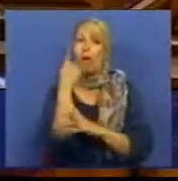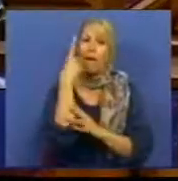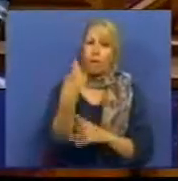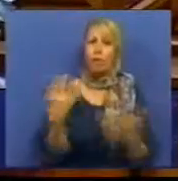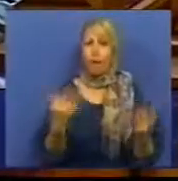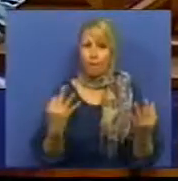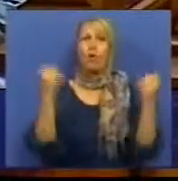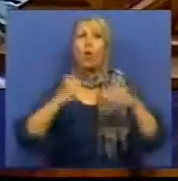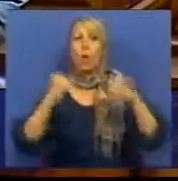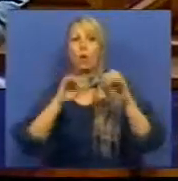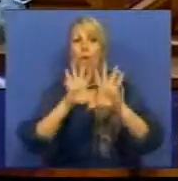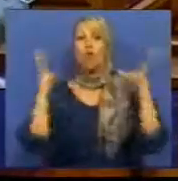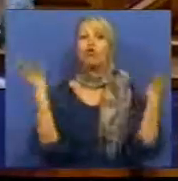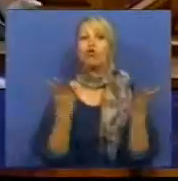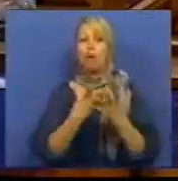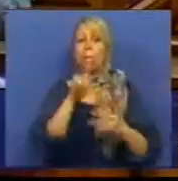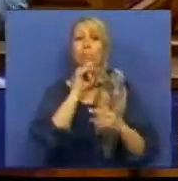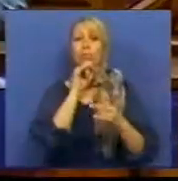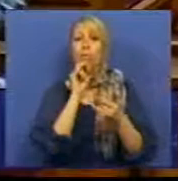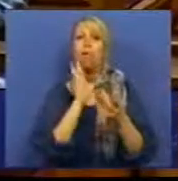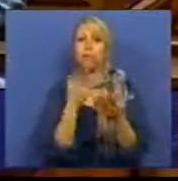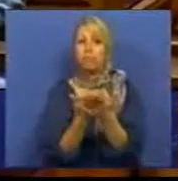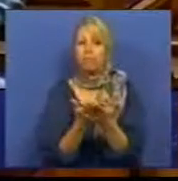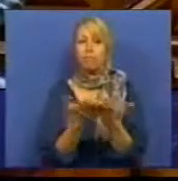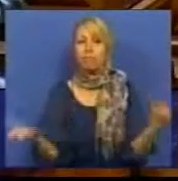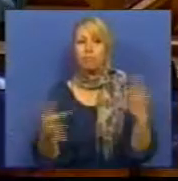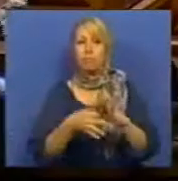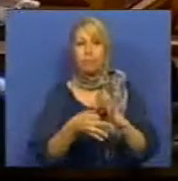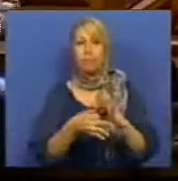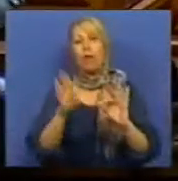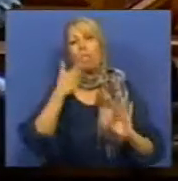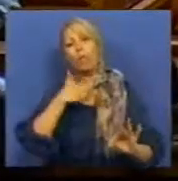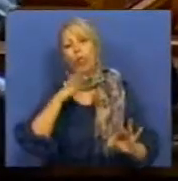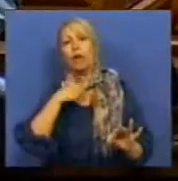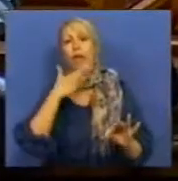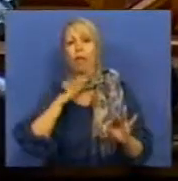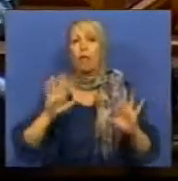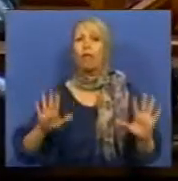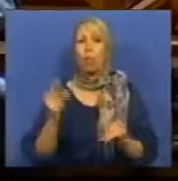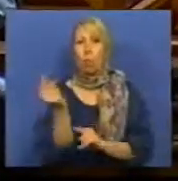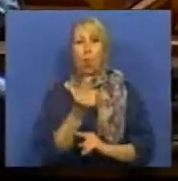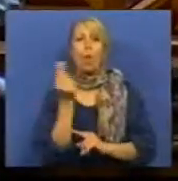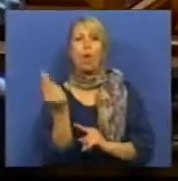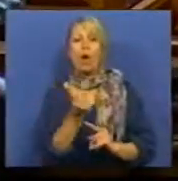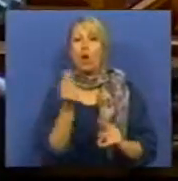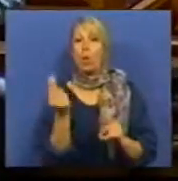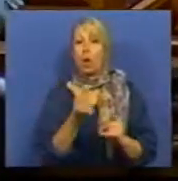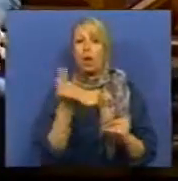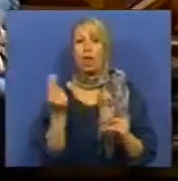genericamente com a possibilidade de se alargar moderadamente o universo de